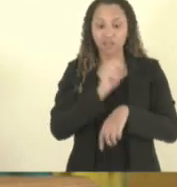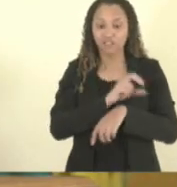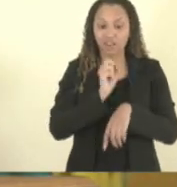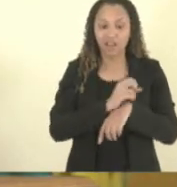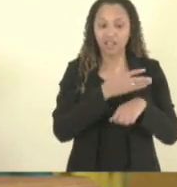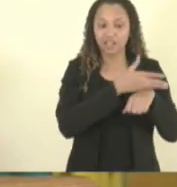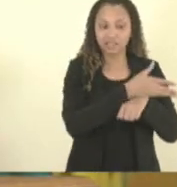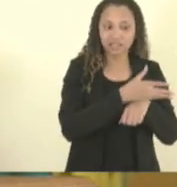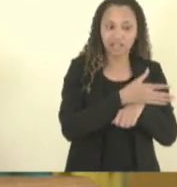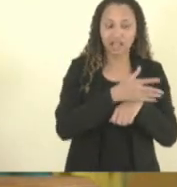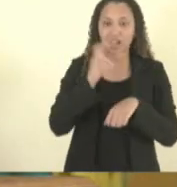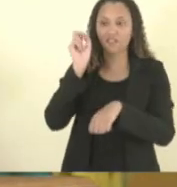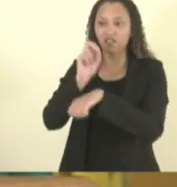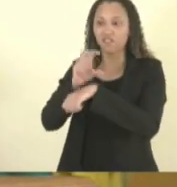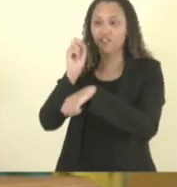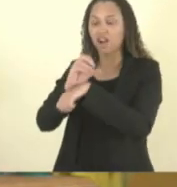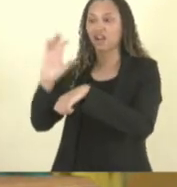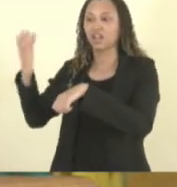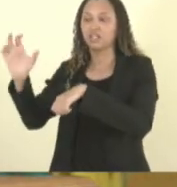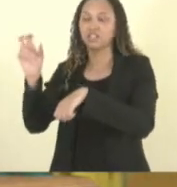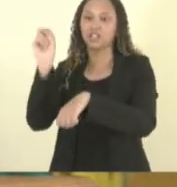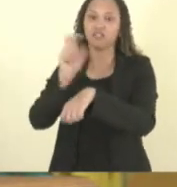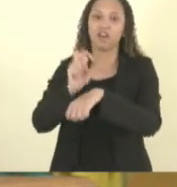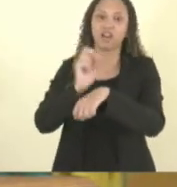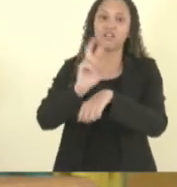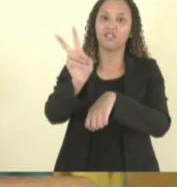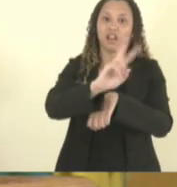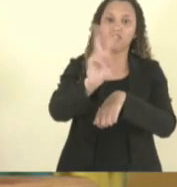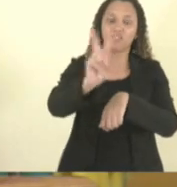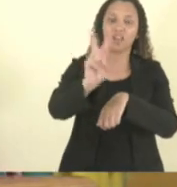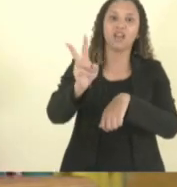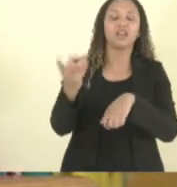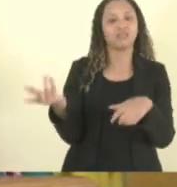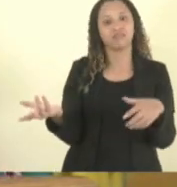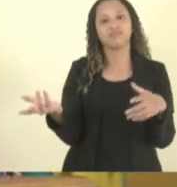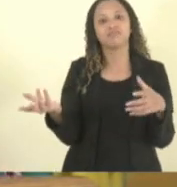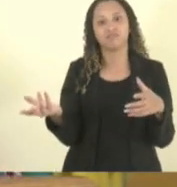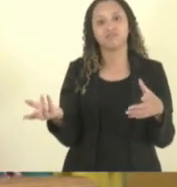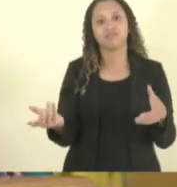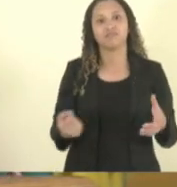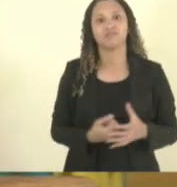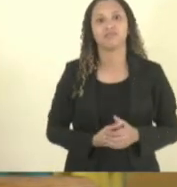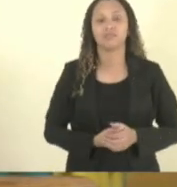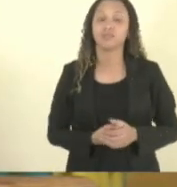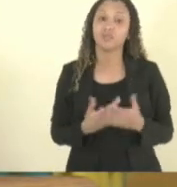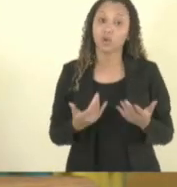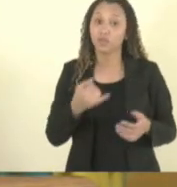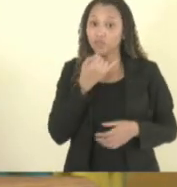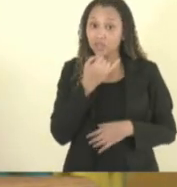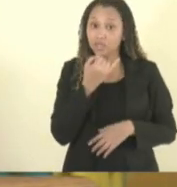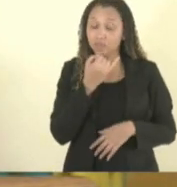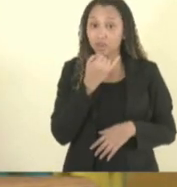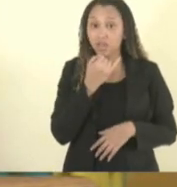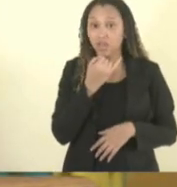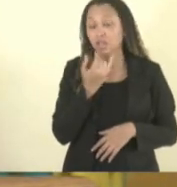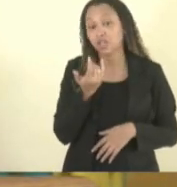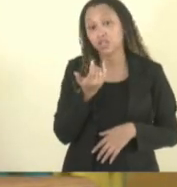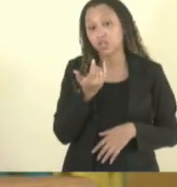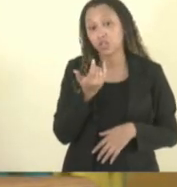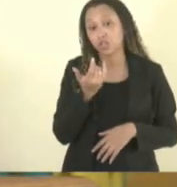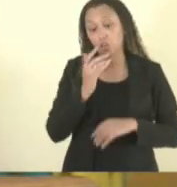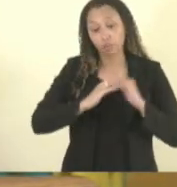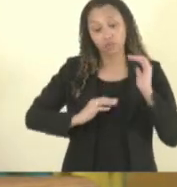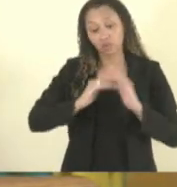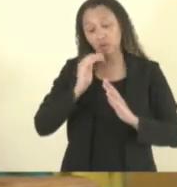Serra em Vitória em Cariacica em Vila Velha e ele vai para onde ele